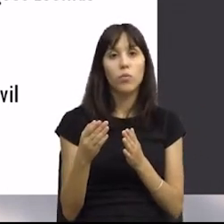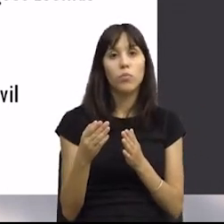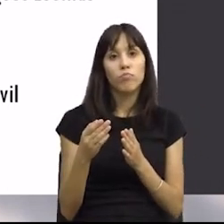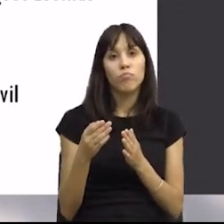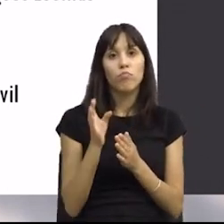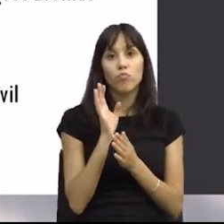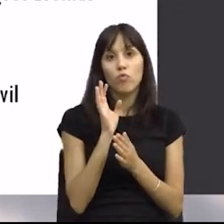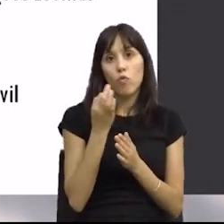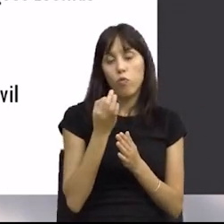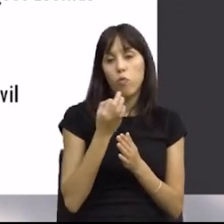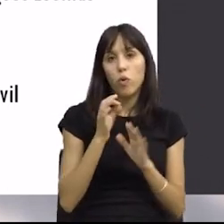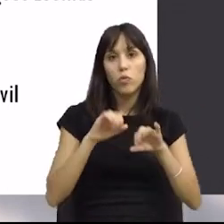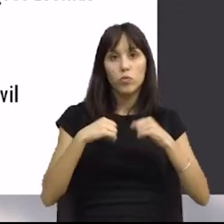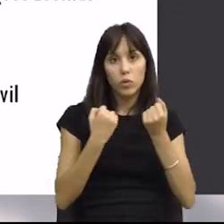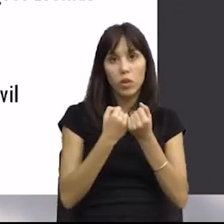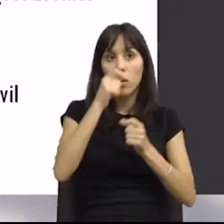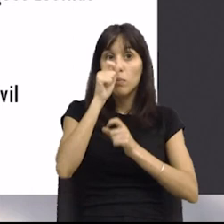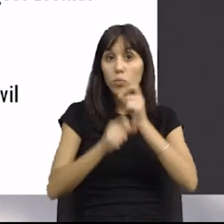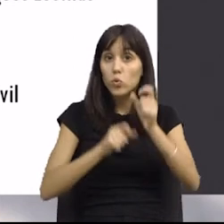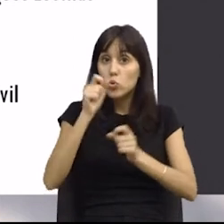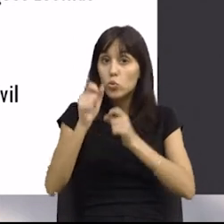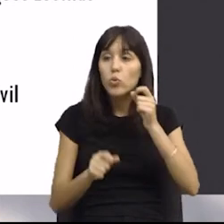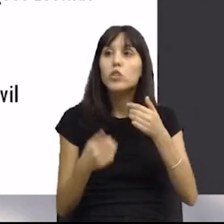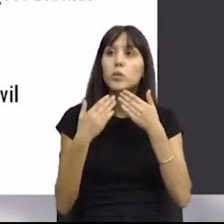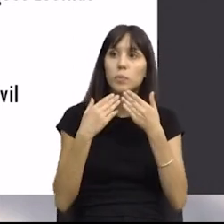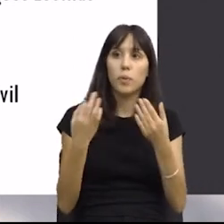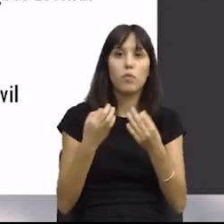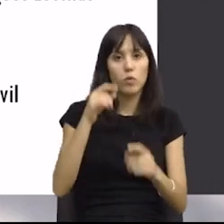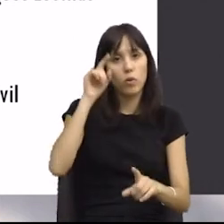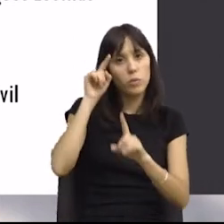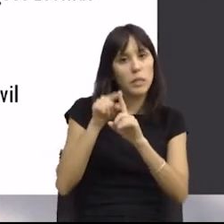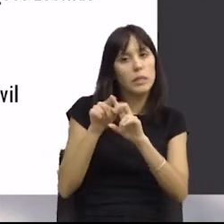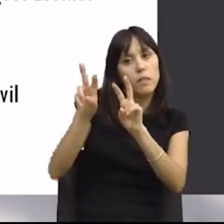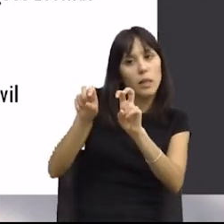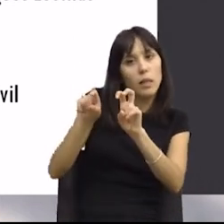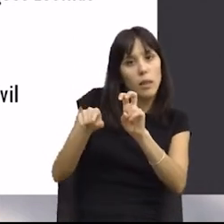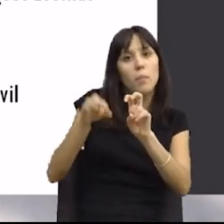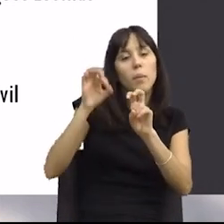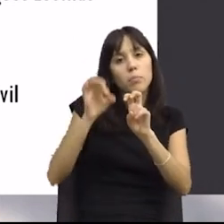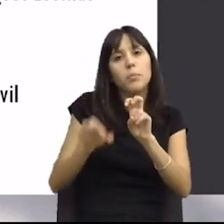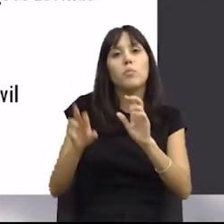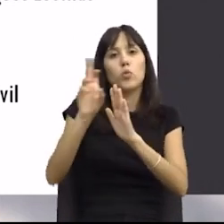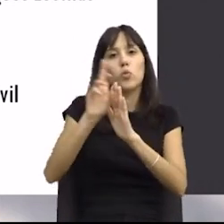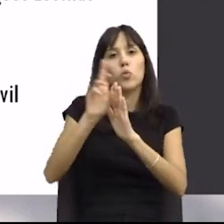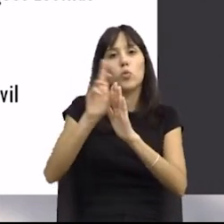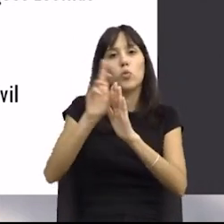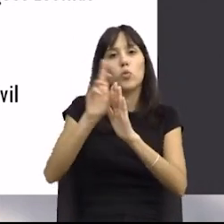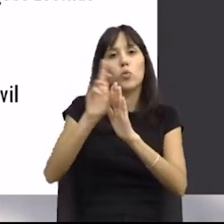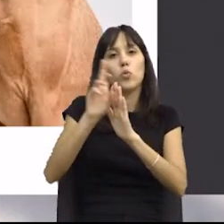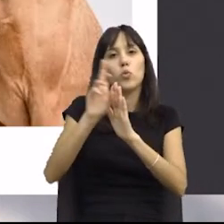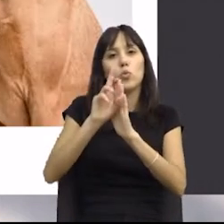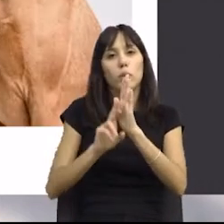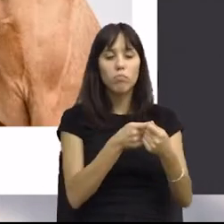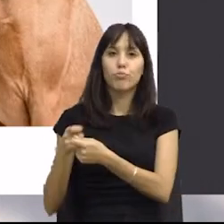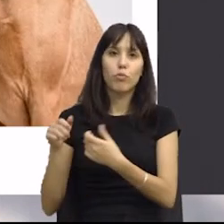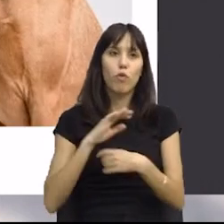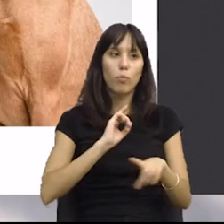um apelo da sociedade civil para que estas questões sejam devidamente regulamentadas nas diversas questões.